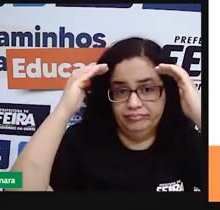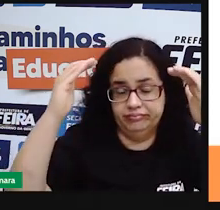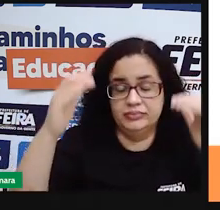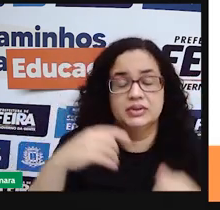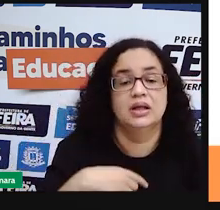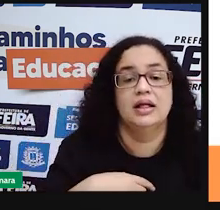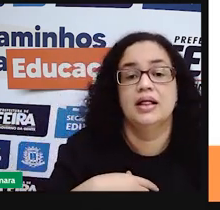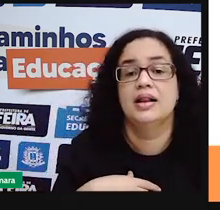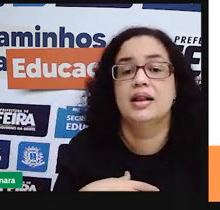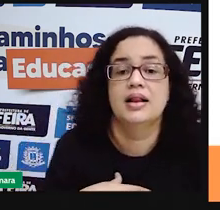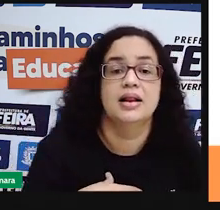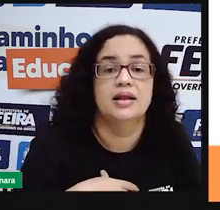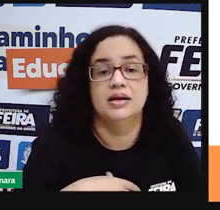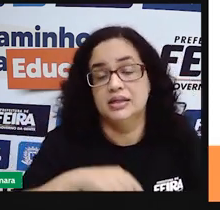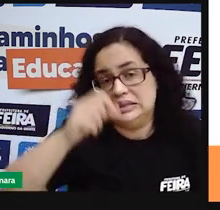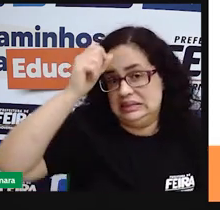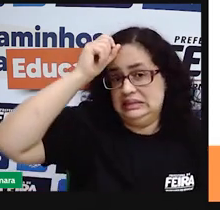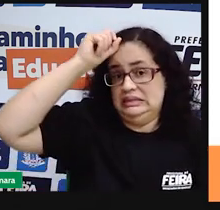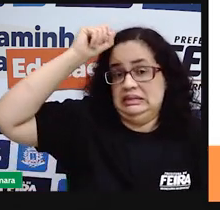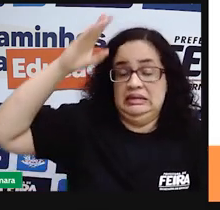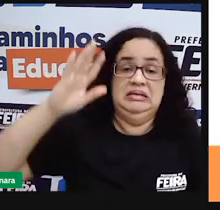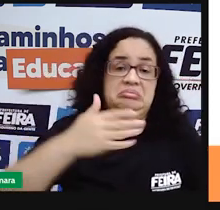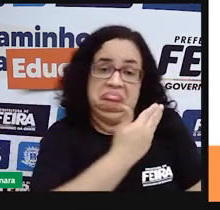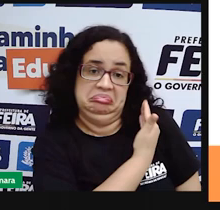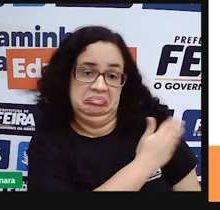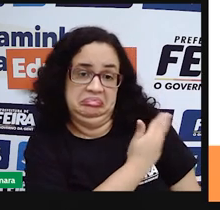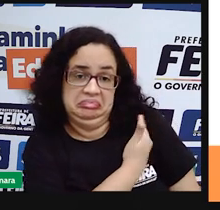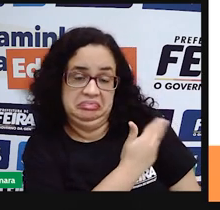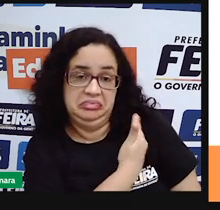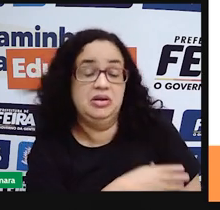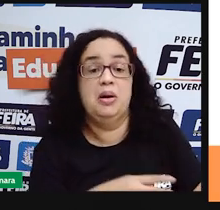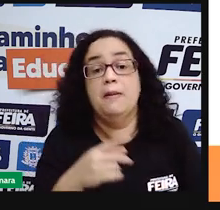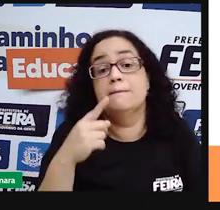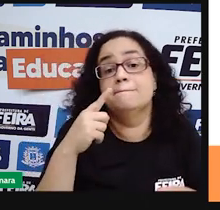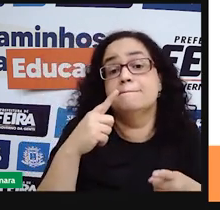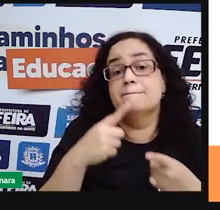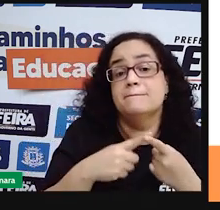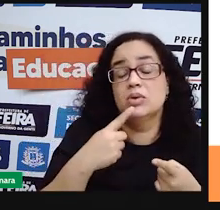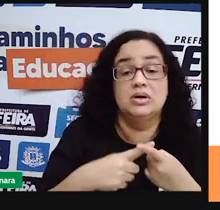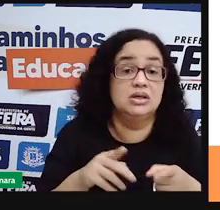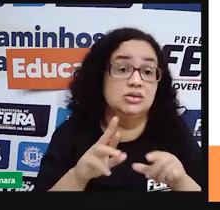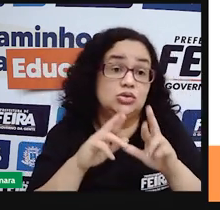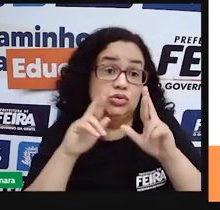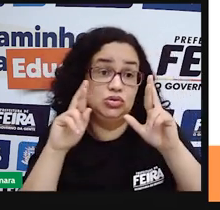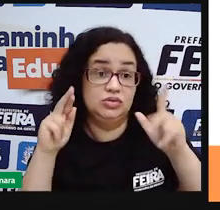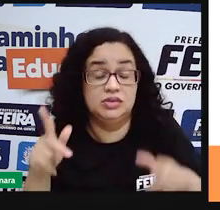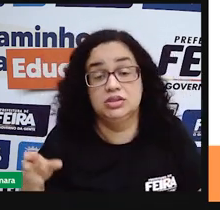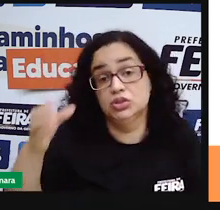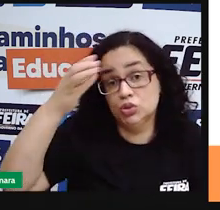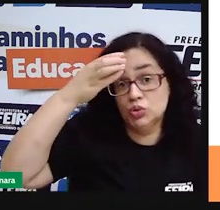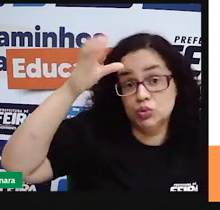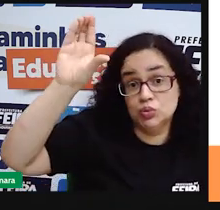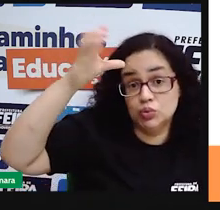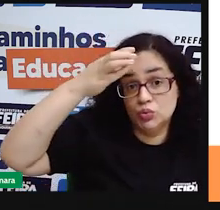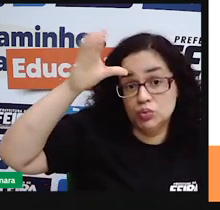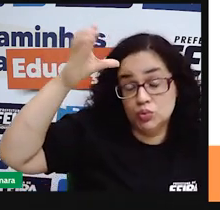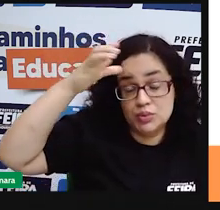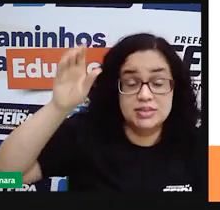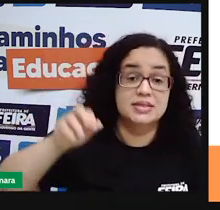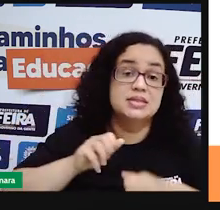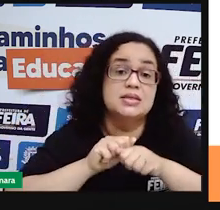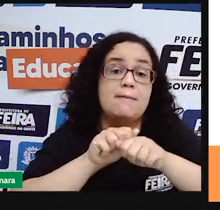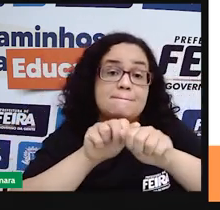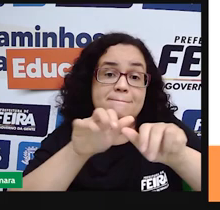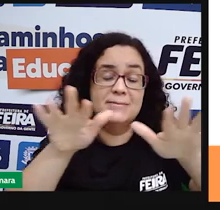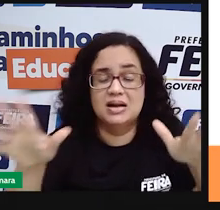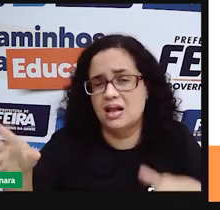é uma ideia preconceituosa, né? Porque, por conta das diferenças culturais, se espalhou aí a